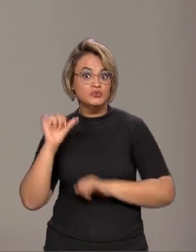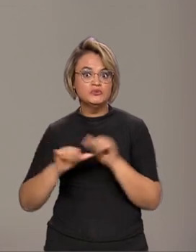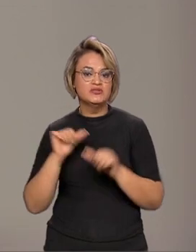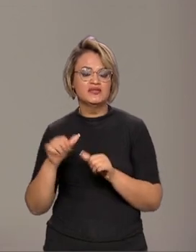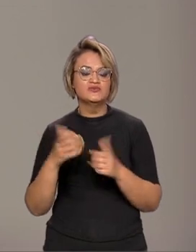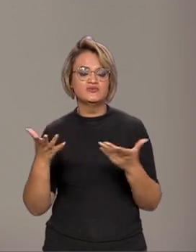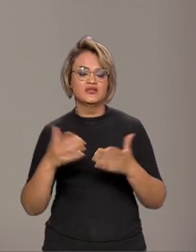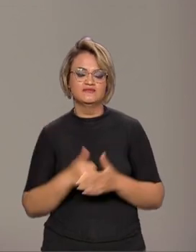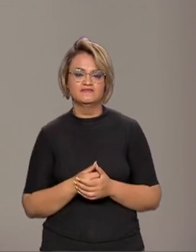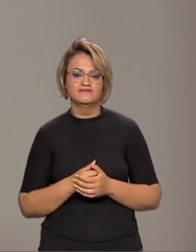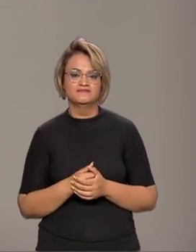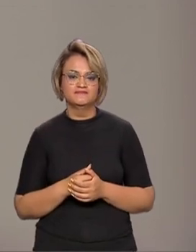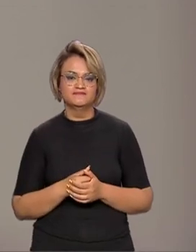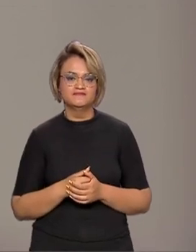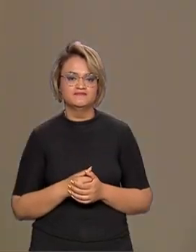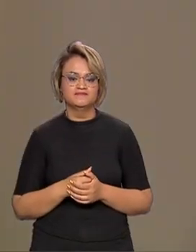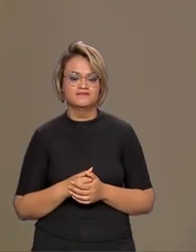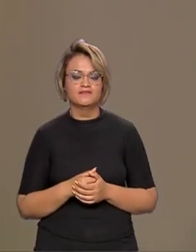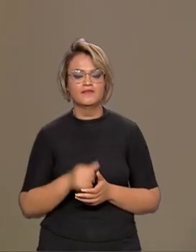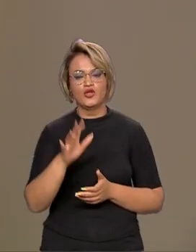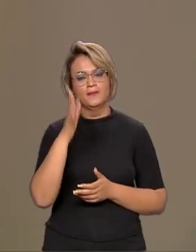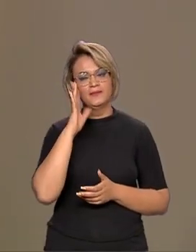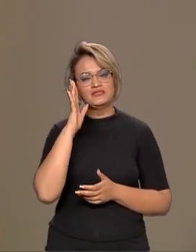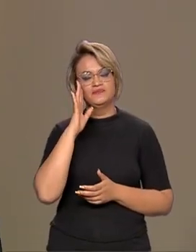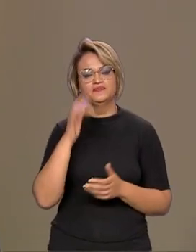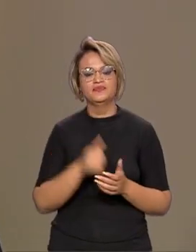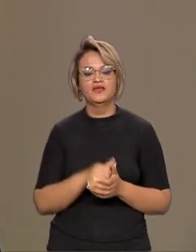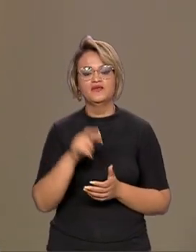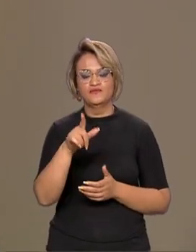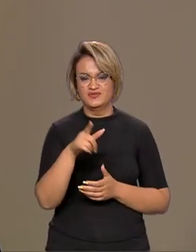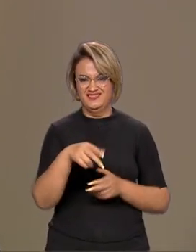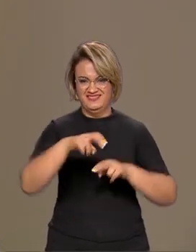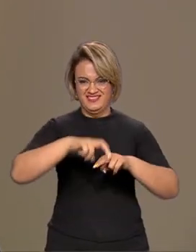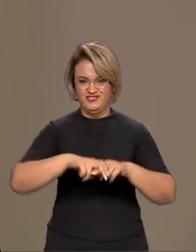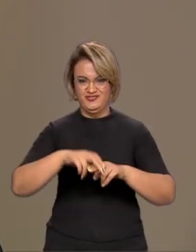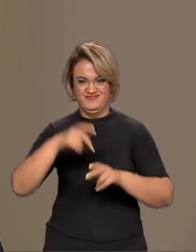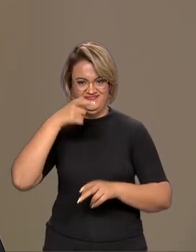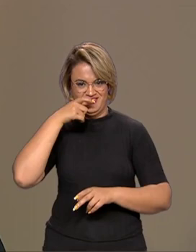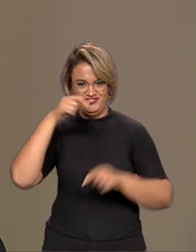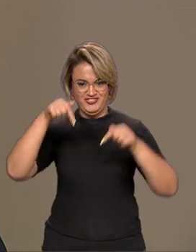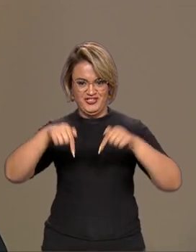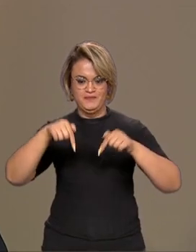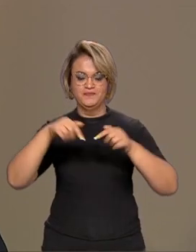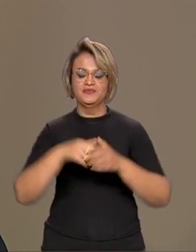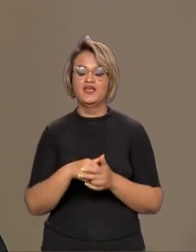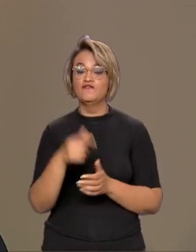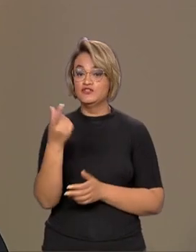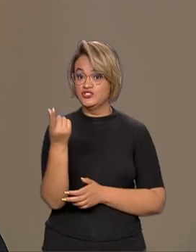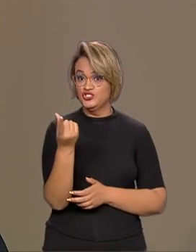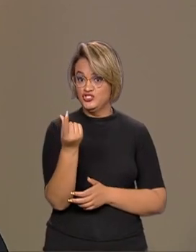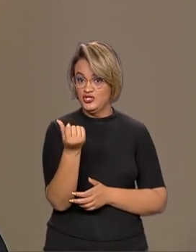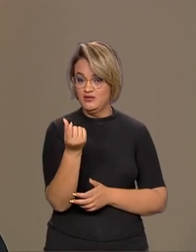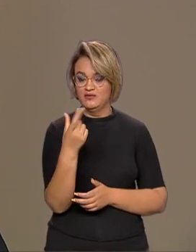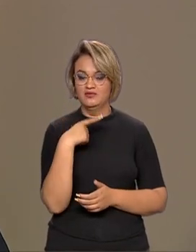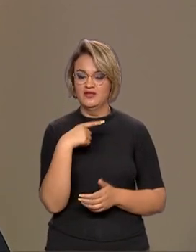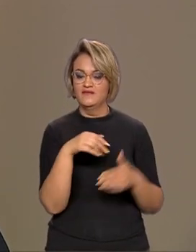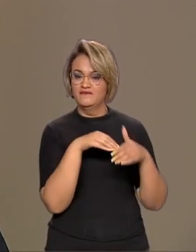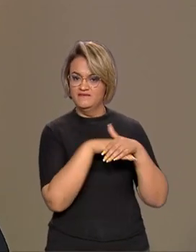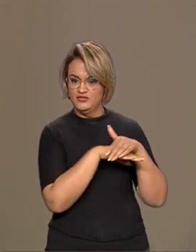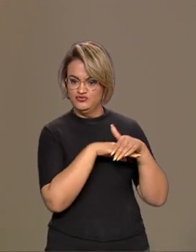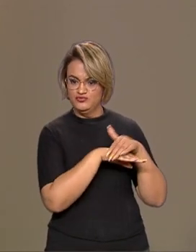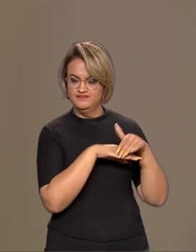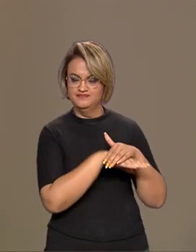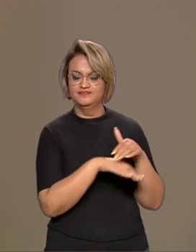ciclo aí, que não está sendo muito favorável? Vamos imaginar, você que está no sofá da sala, você tem um dinheiro investido nos títulos